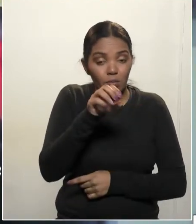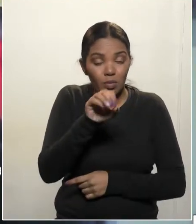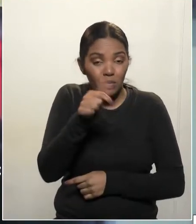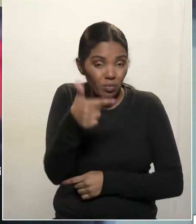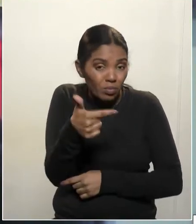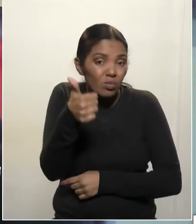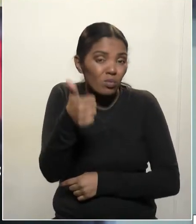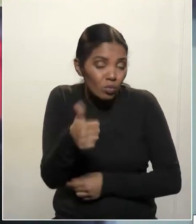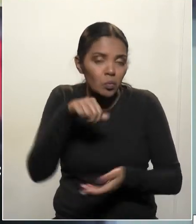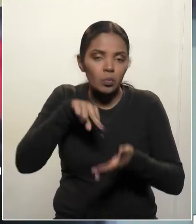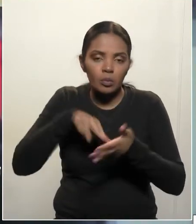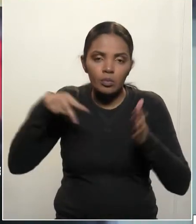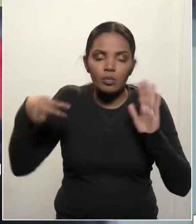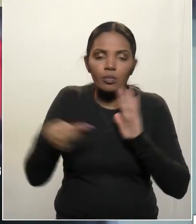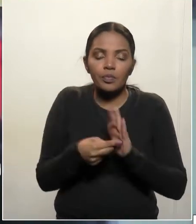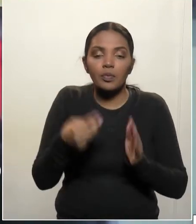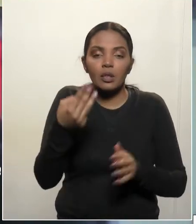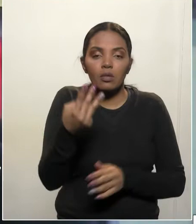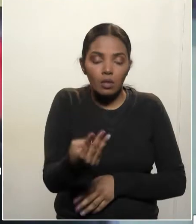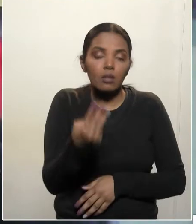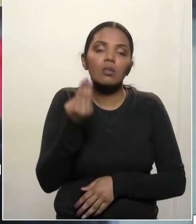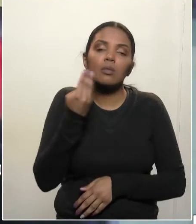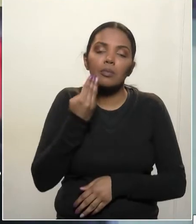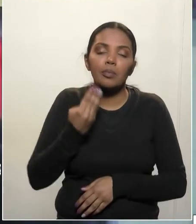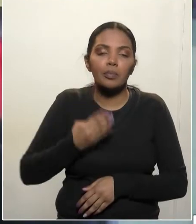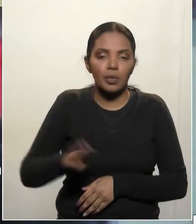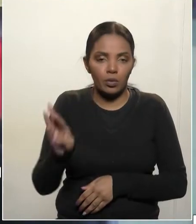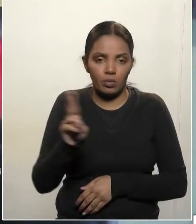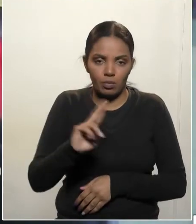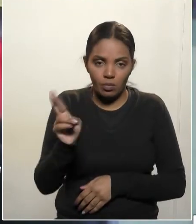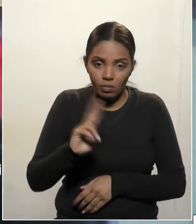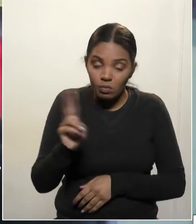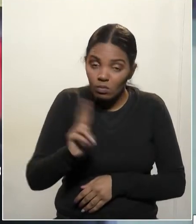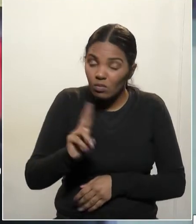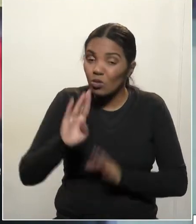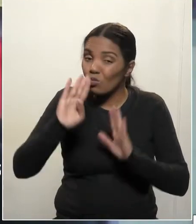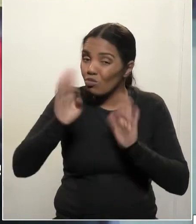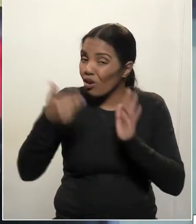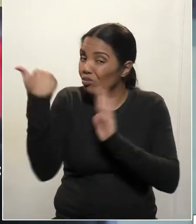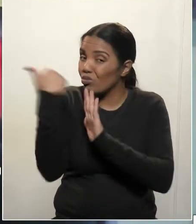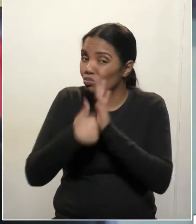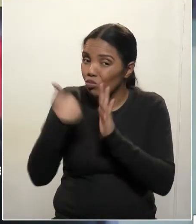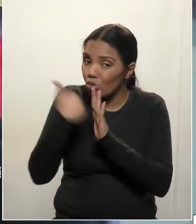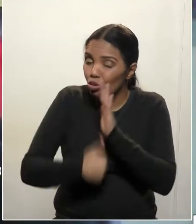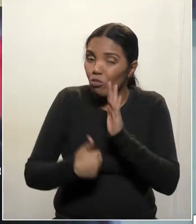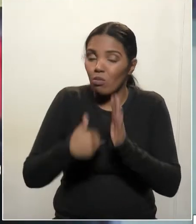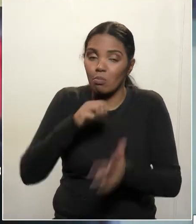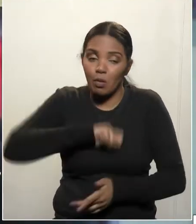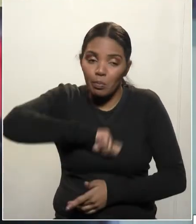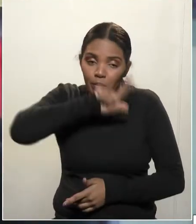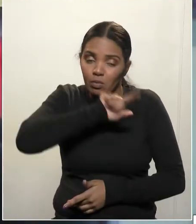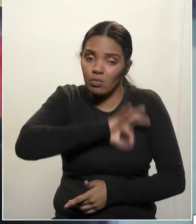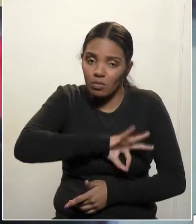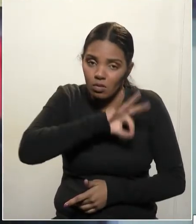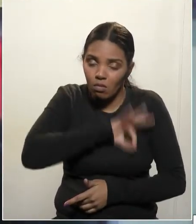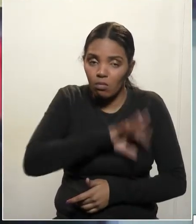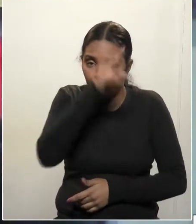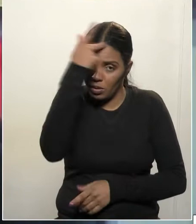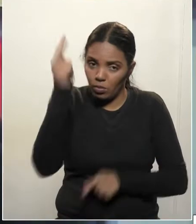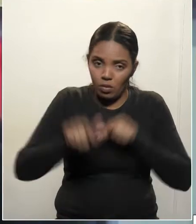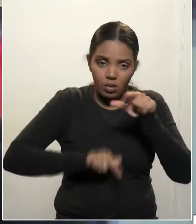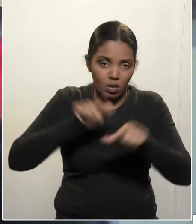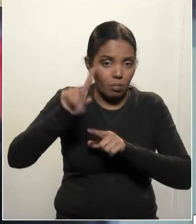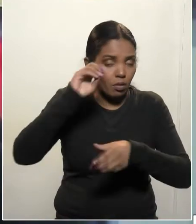sem o reajuste de 1,5% dos serviços e poucos, sem progressão e sem promoção. Ou seja,